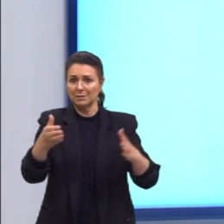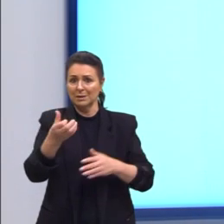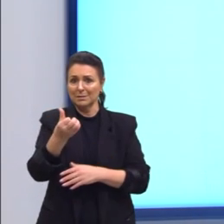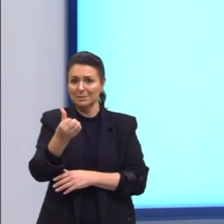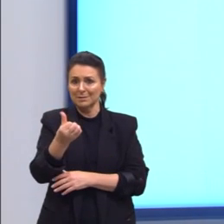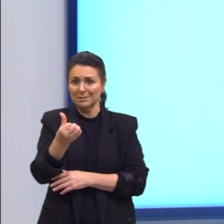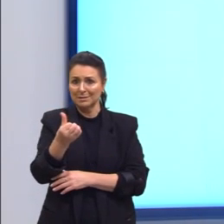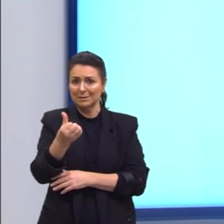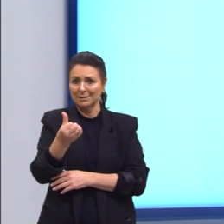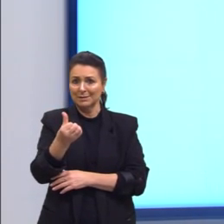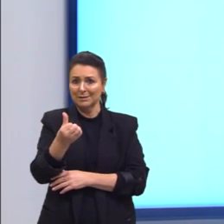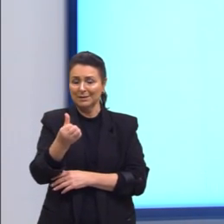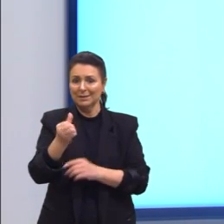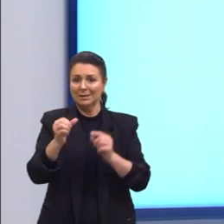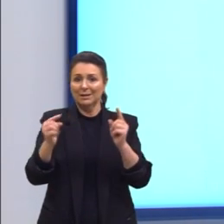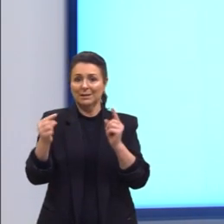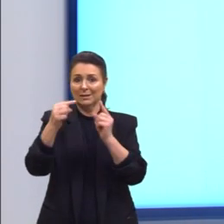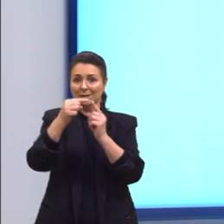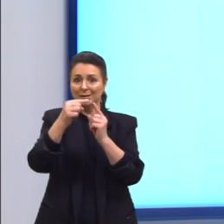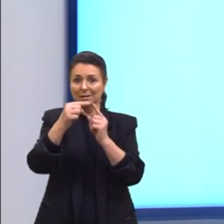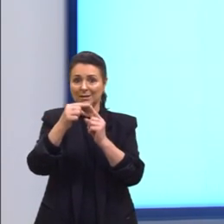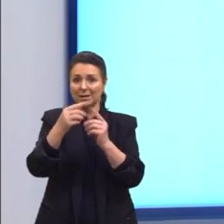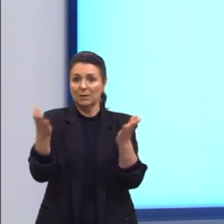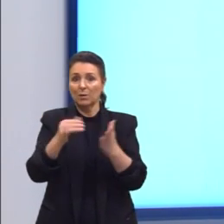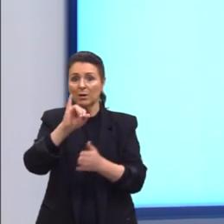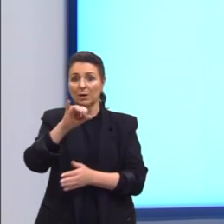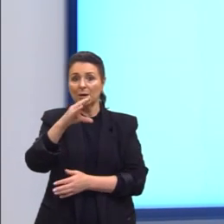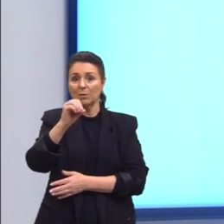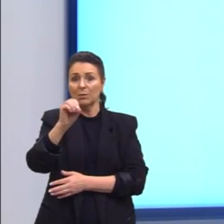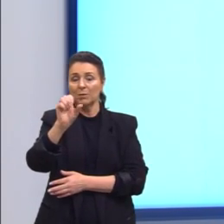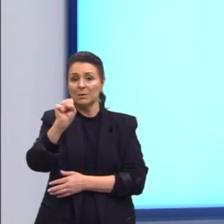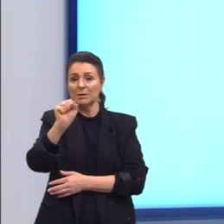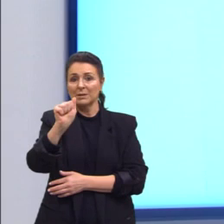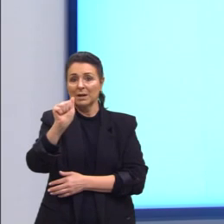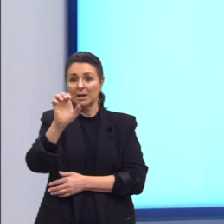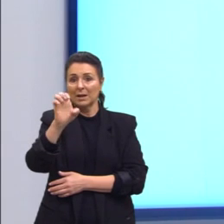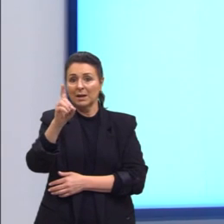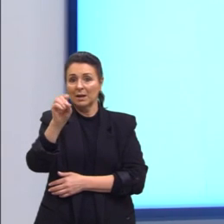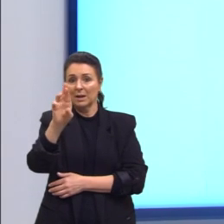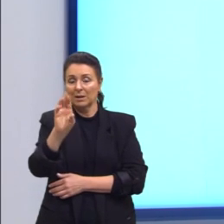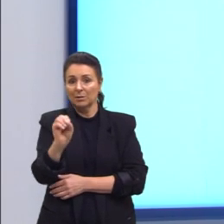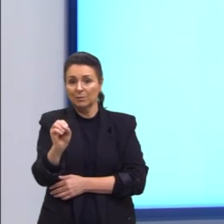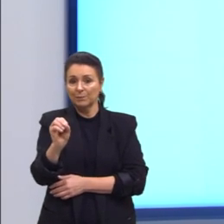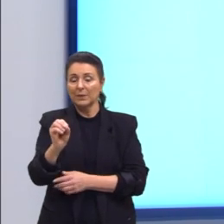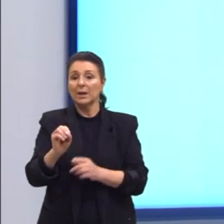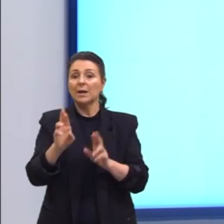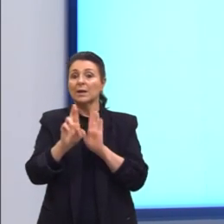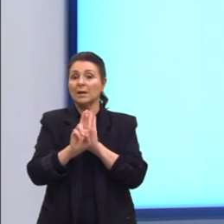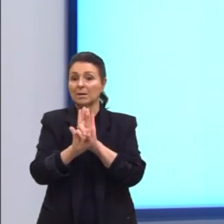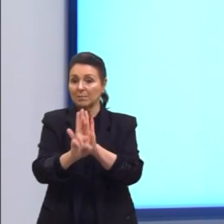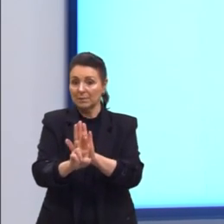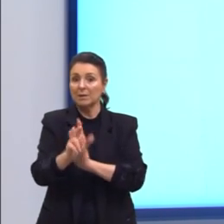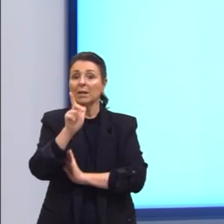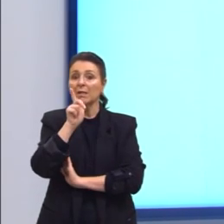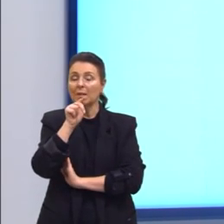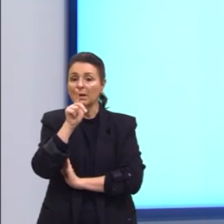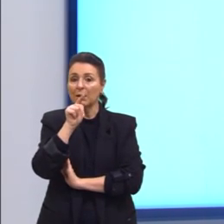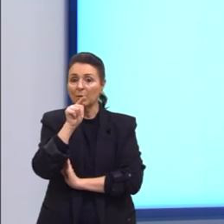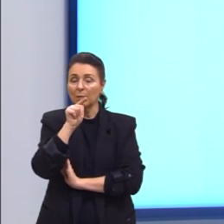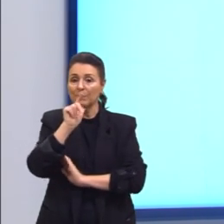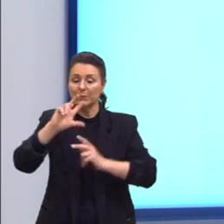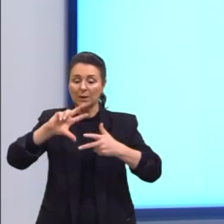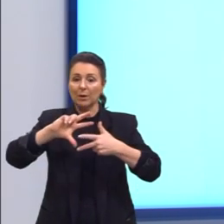A próxima figura é o icosaedro. Ele representa o elemento água. Ele é um poliedro que